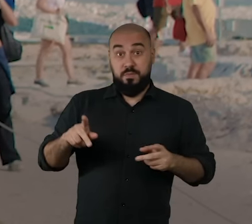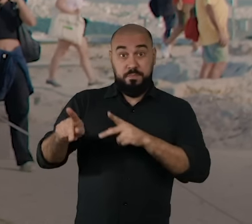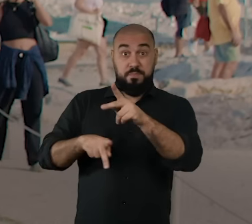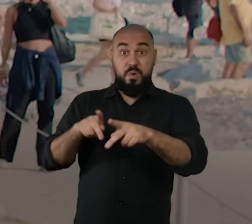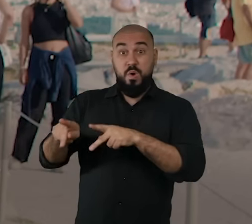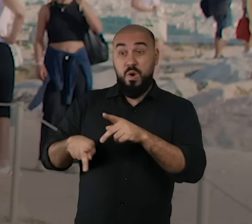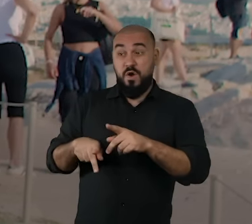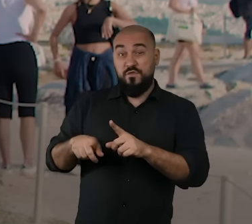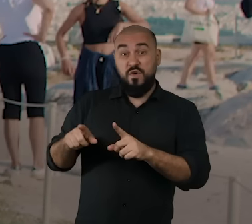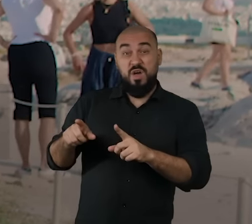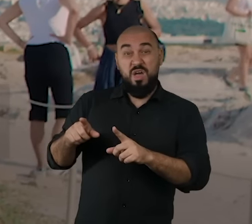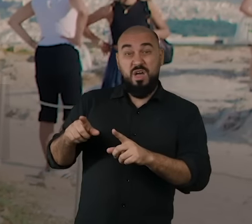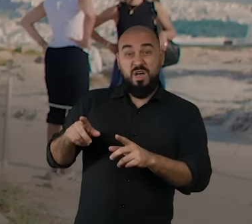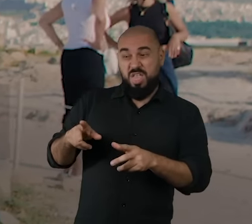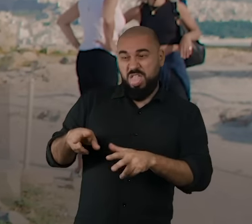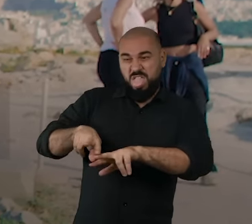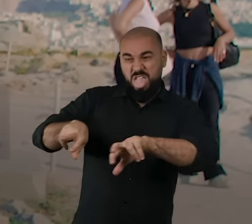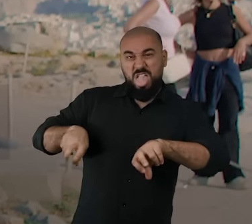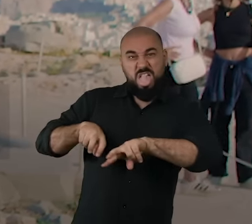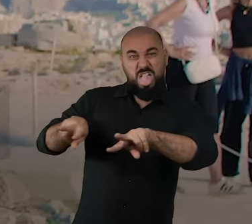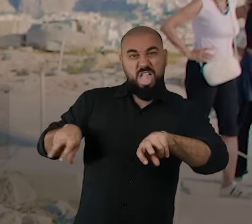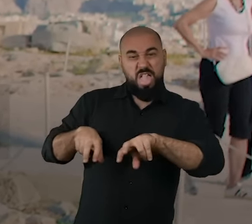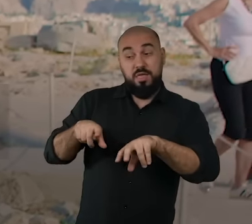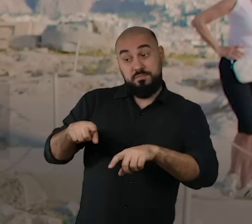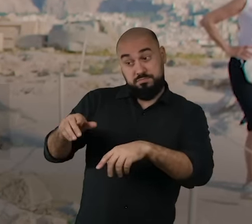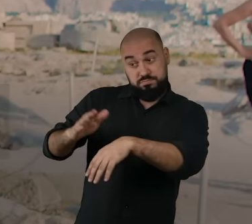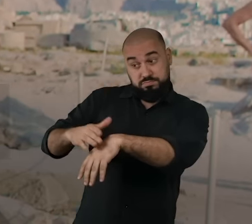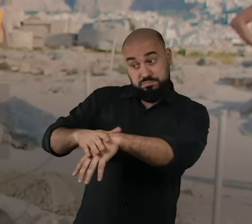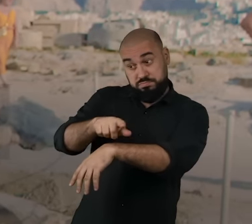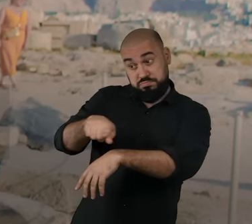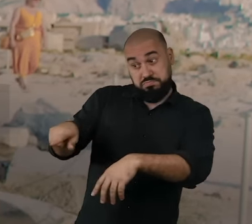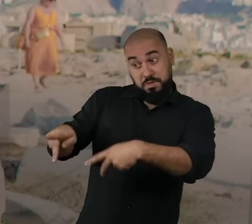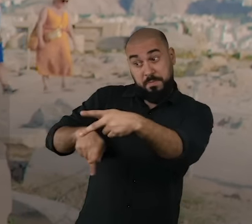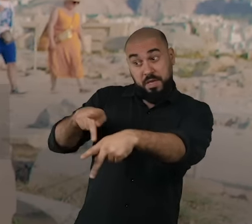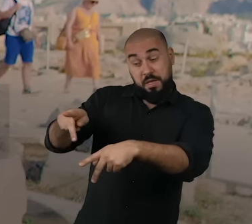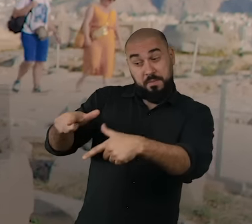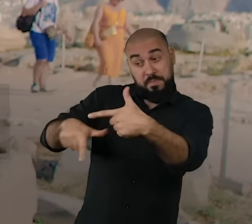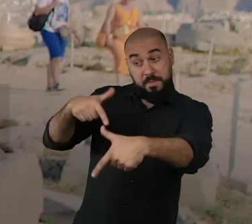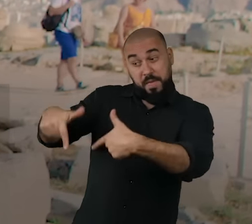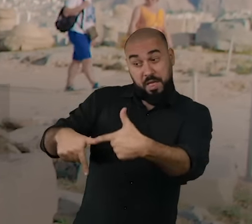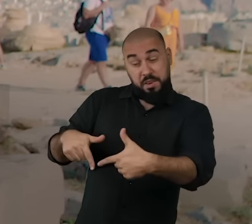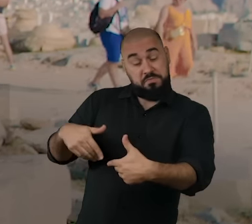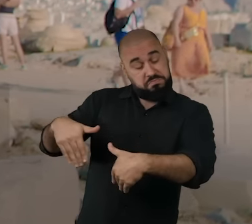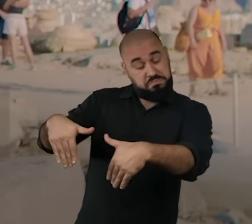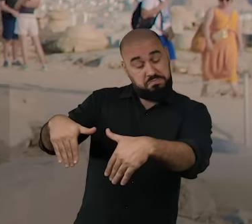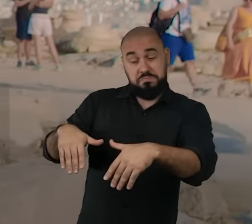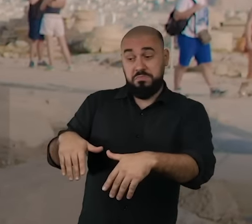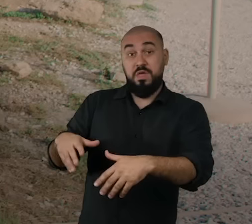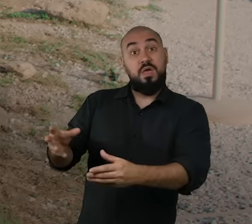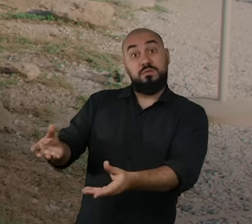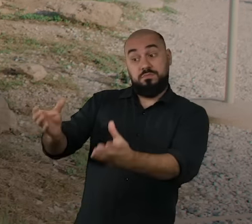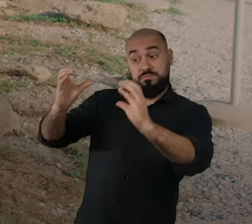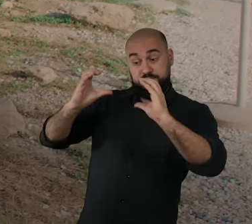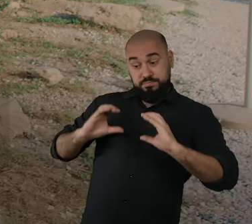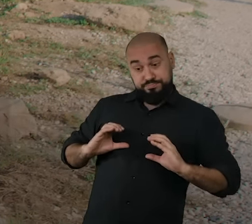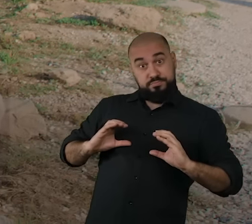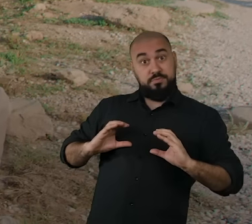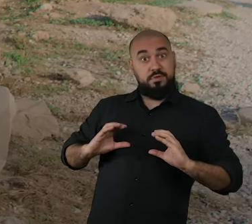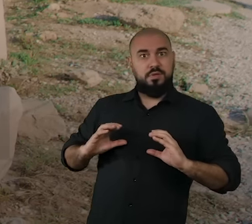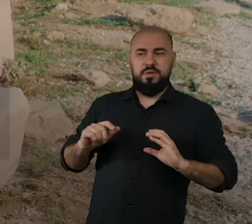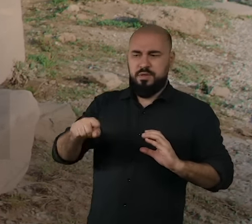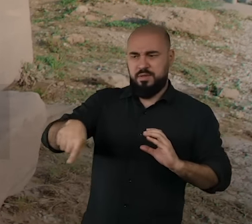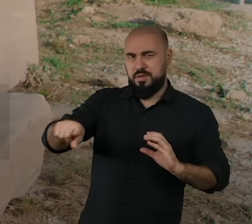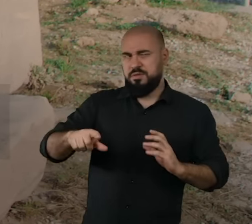serviços do povo na época de paz, pois o povo trabalhava, plantava para sustentar os seus reis locais. Além disso,